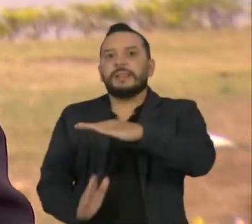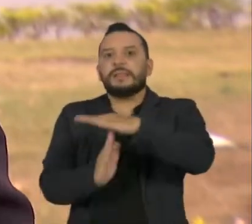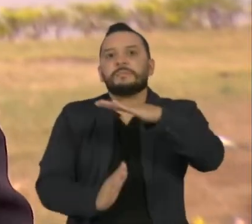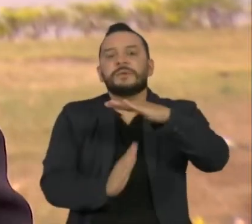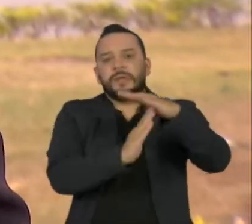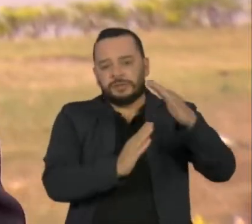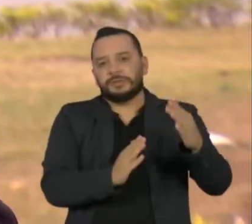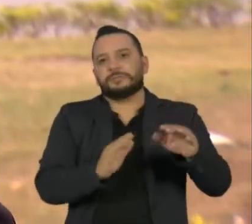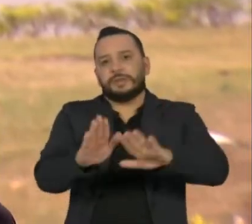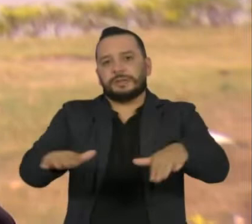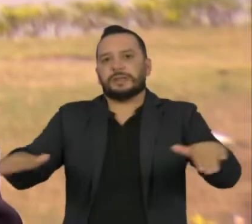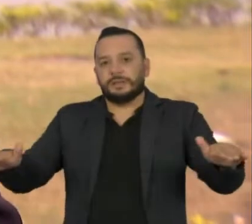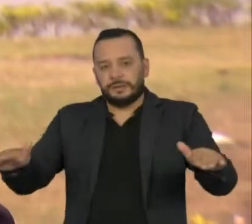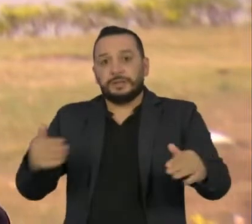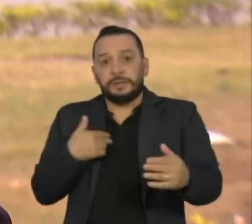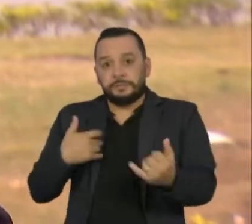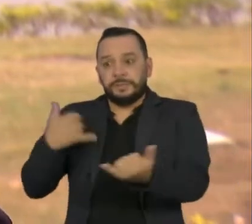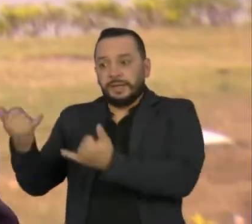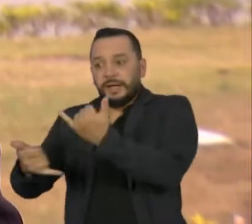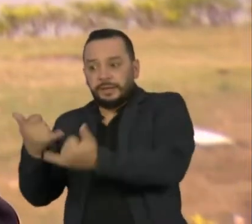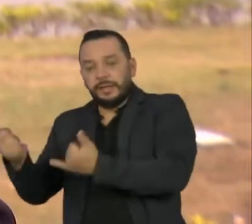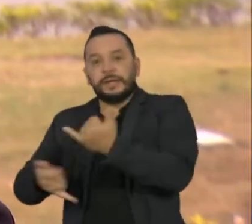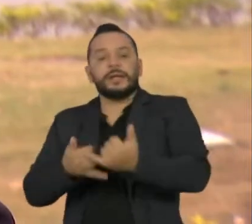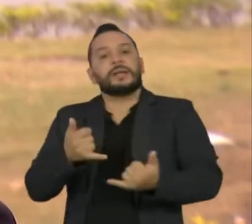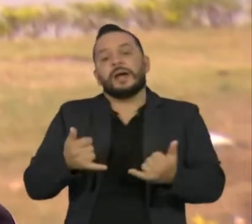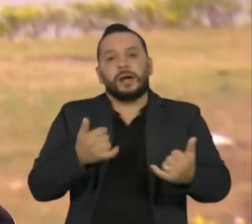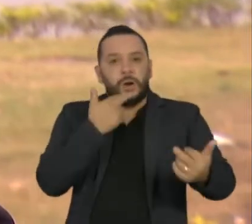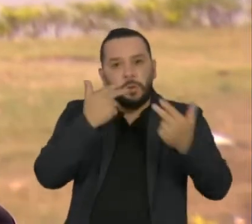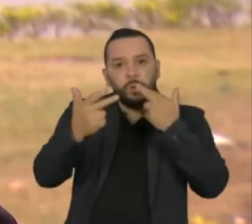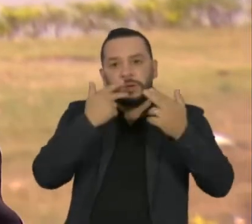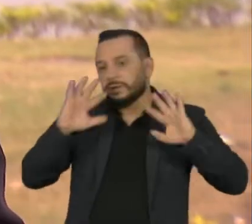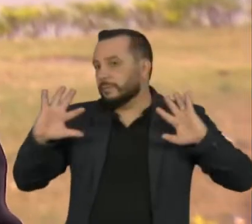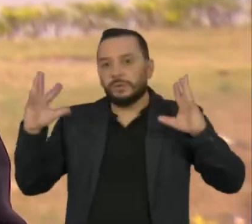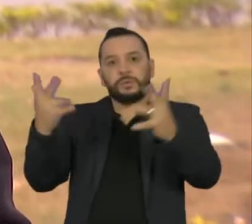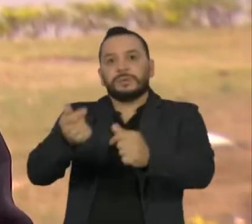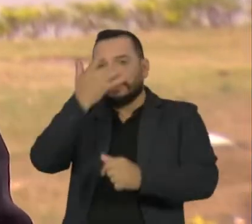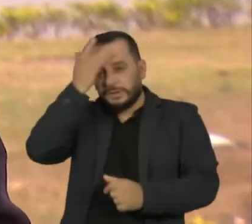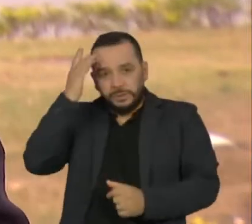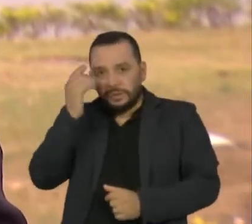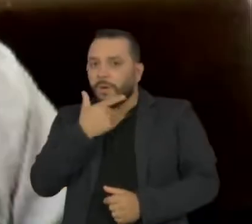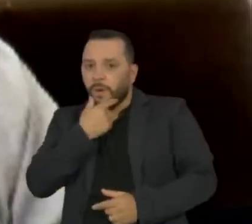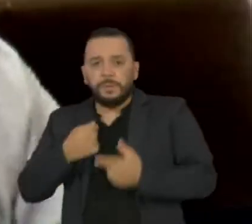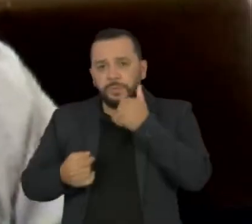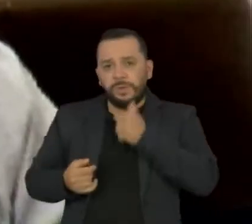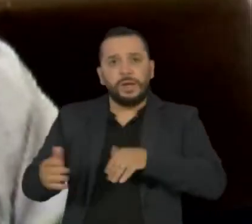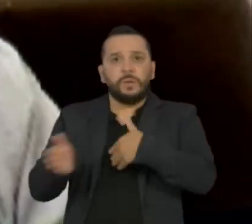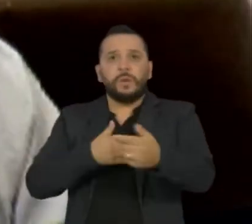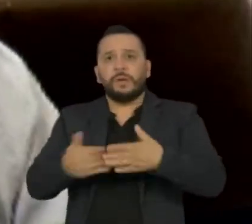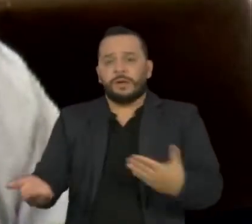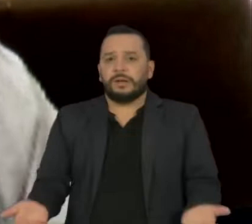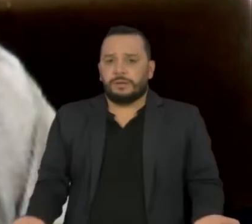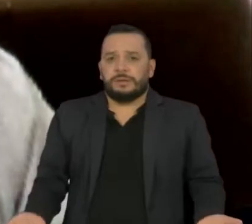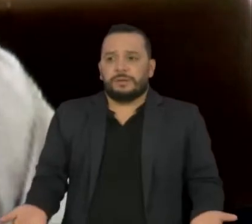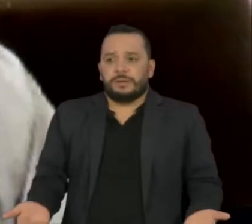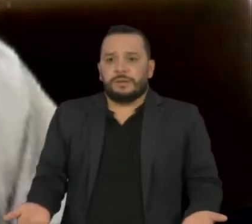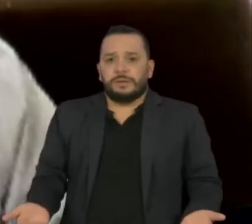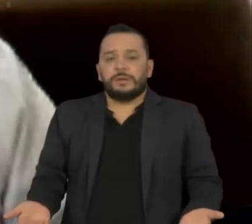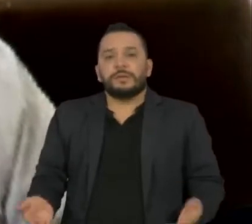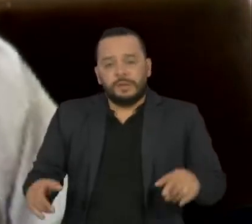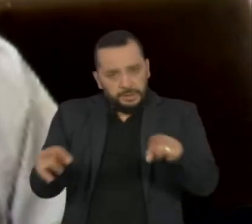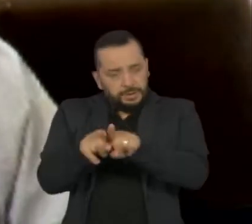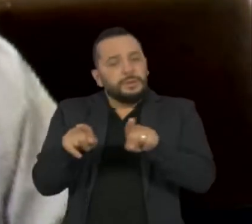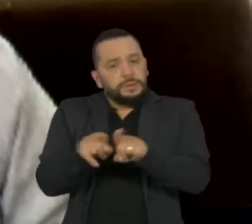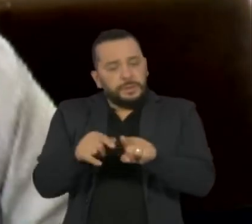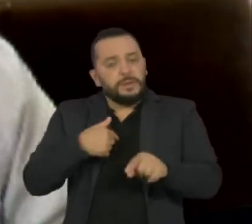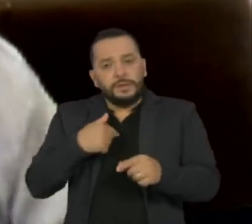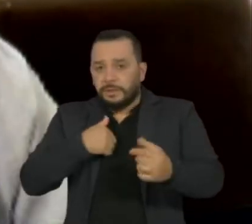Brincadeiras e cores são para todos e não tem relação com sexualidade. A brincadeira em si não